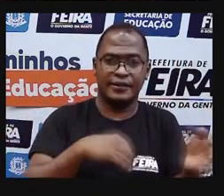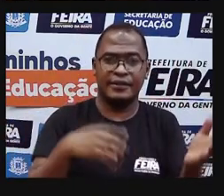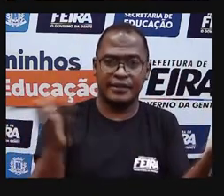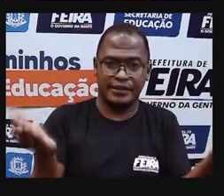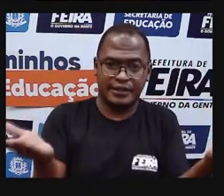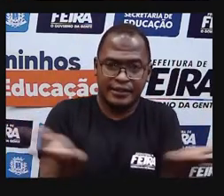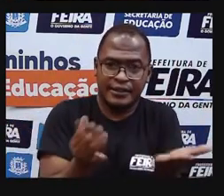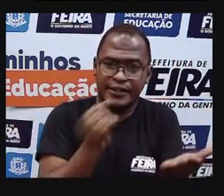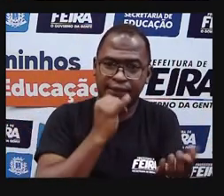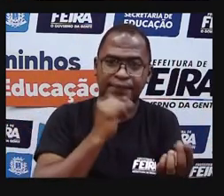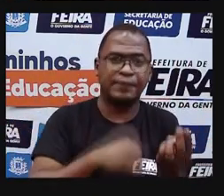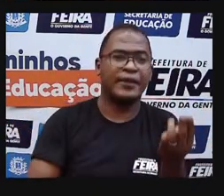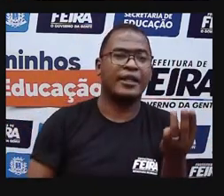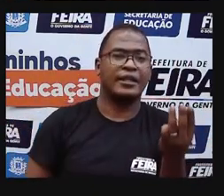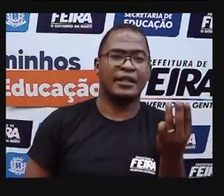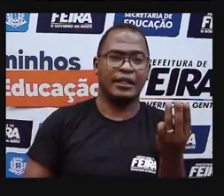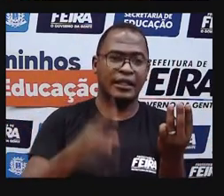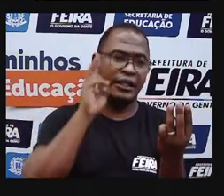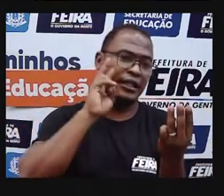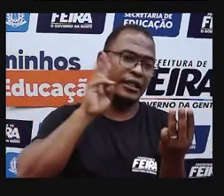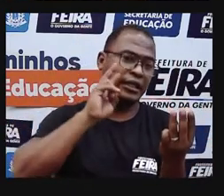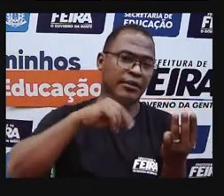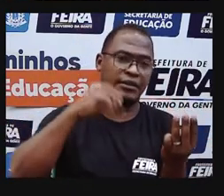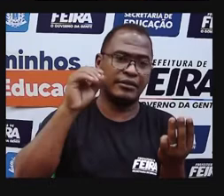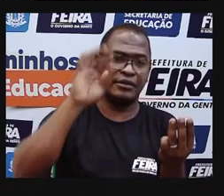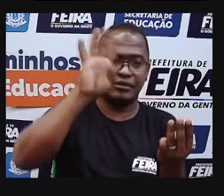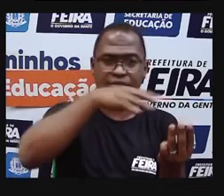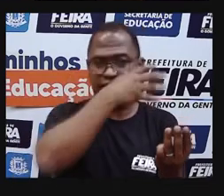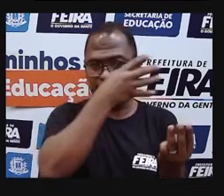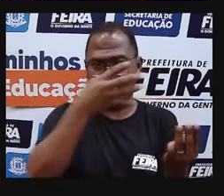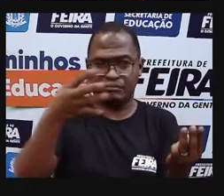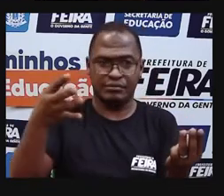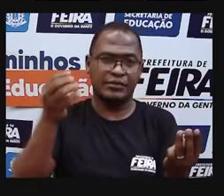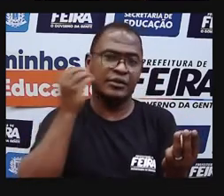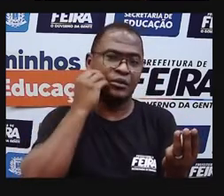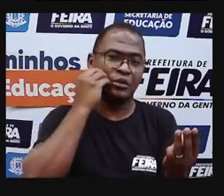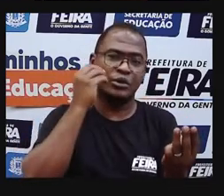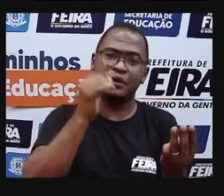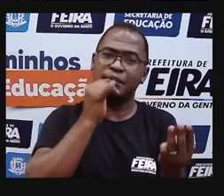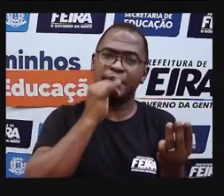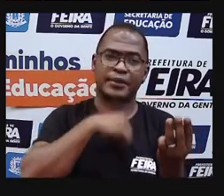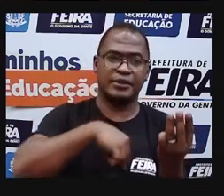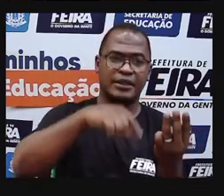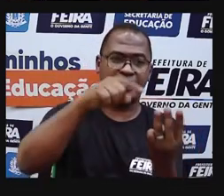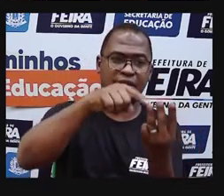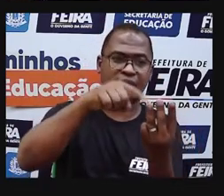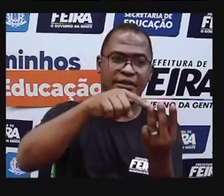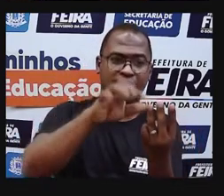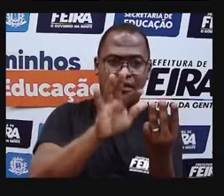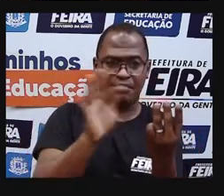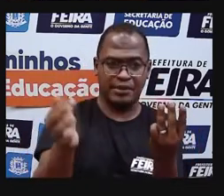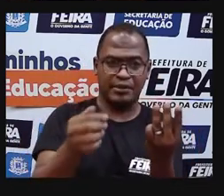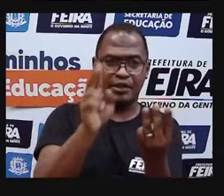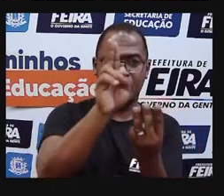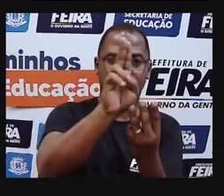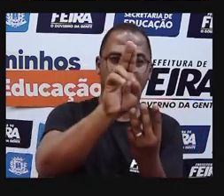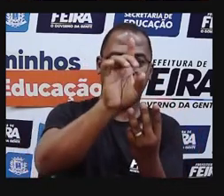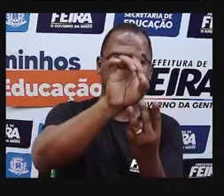simples, existem outras. Hoje, a gente vai revisar a classe das unidades simples e vai ver também outra classe.